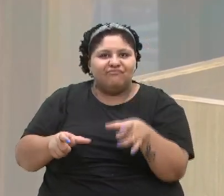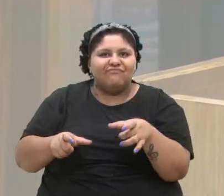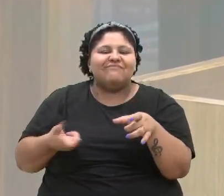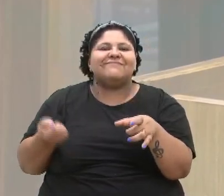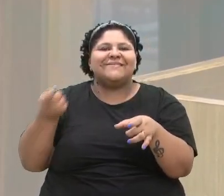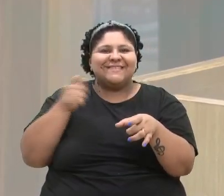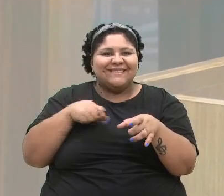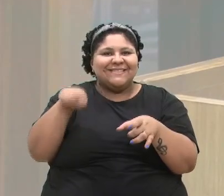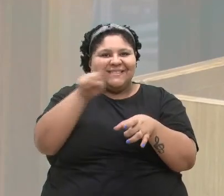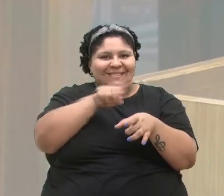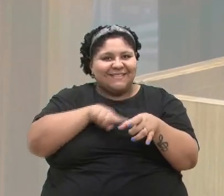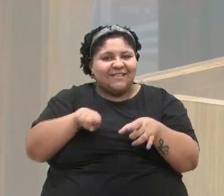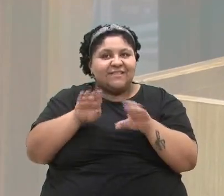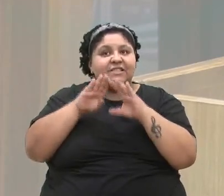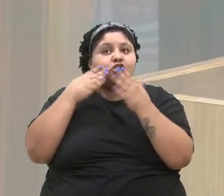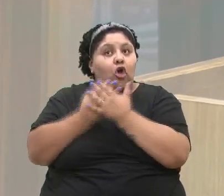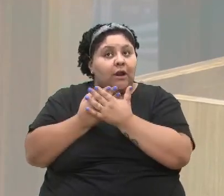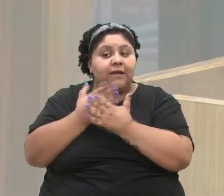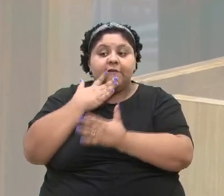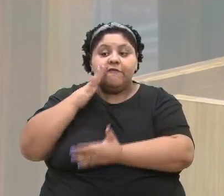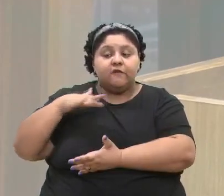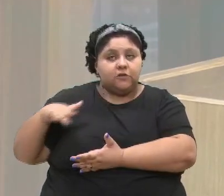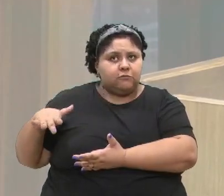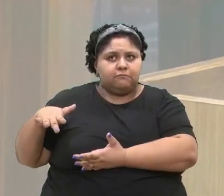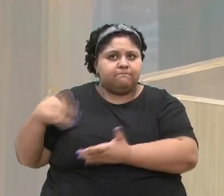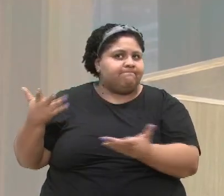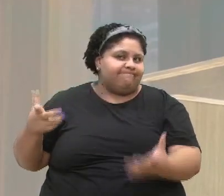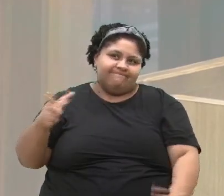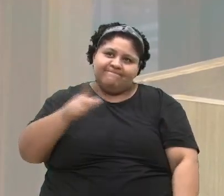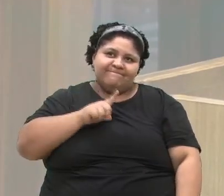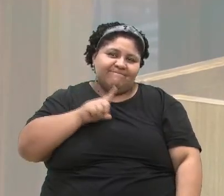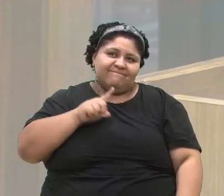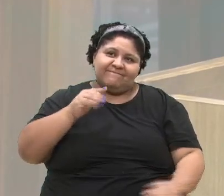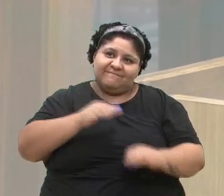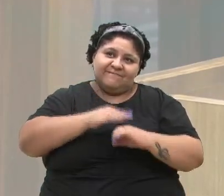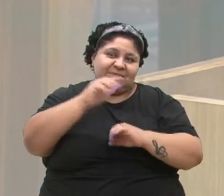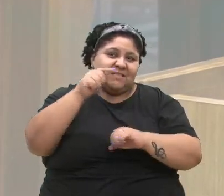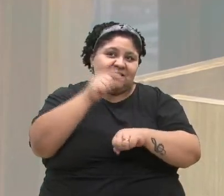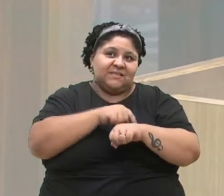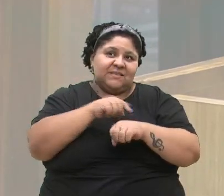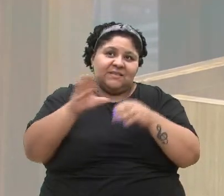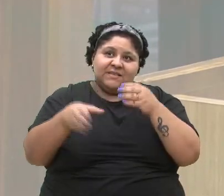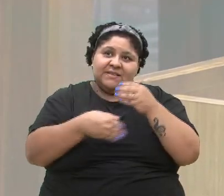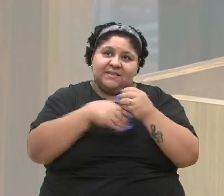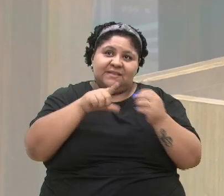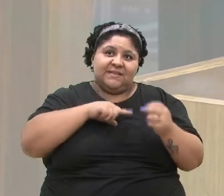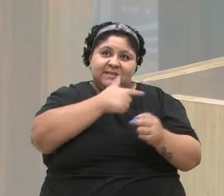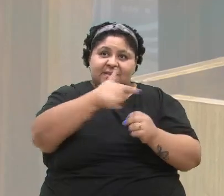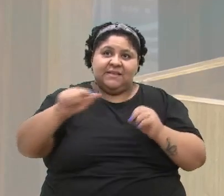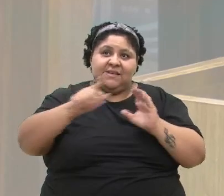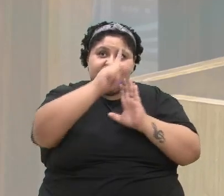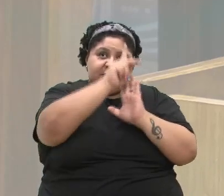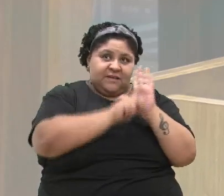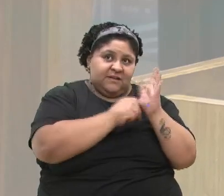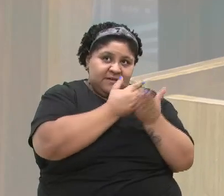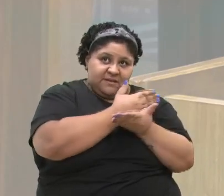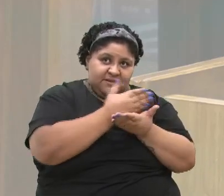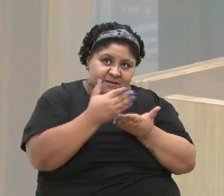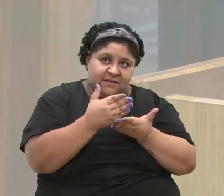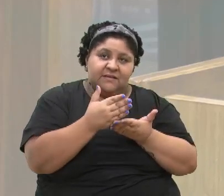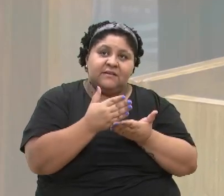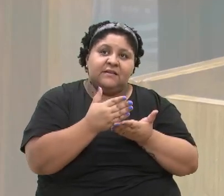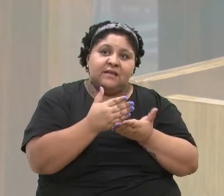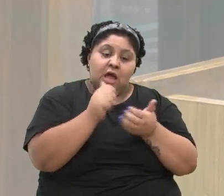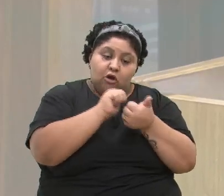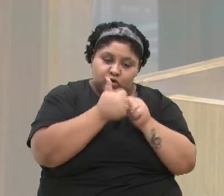da nossa escola infantil. Então eu não tenho mais tempo para conceder os apartes, ainda teria outro projeto para nós entrar, que diz respeito ao